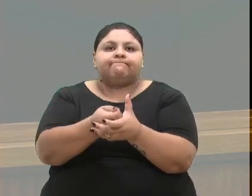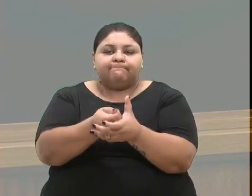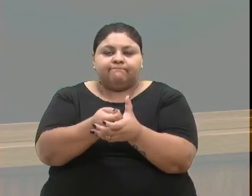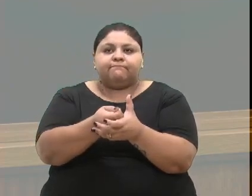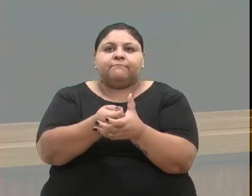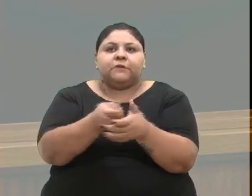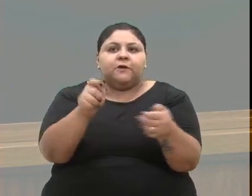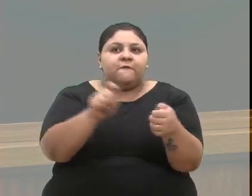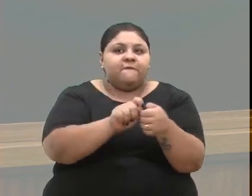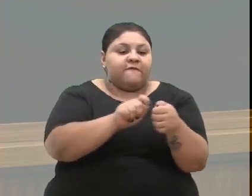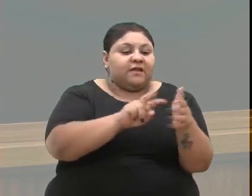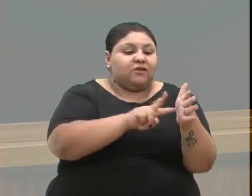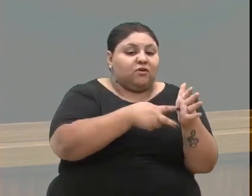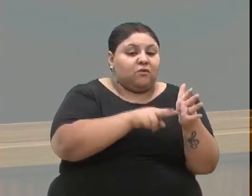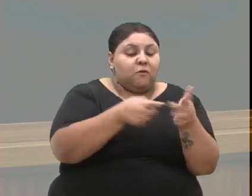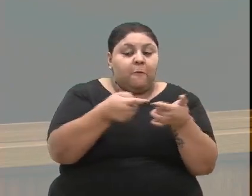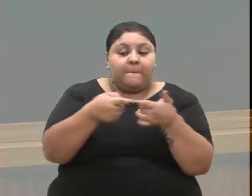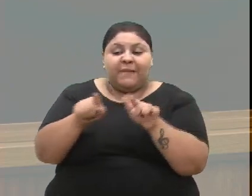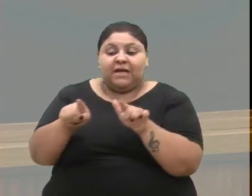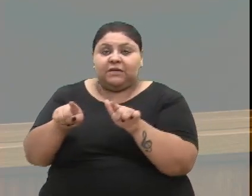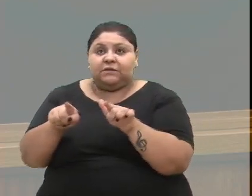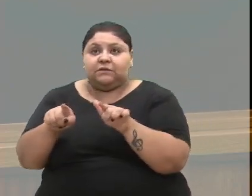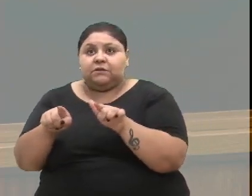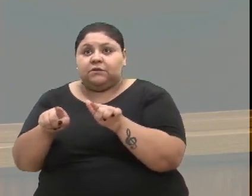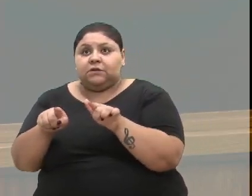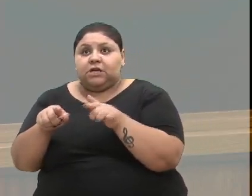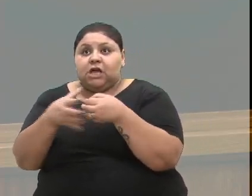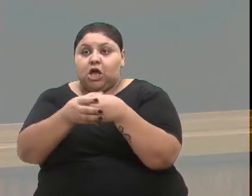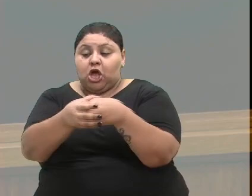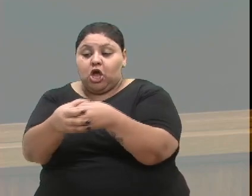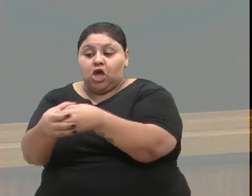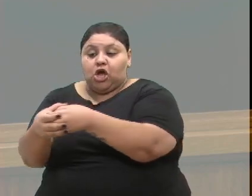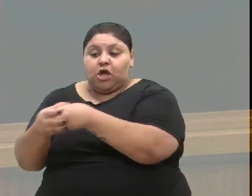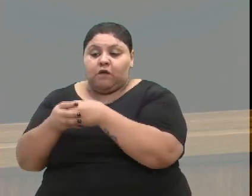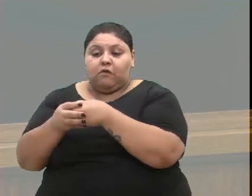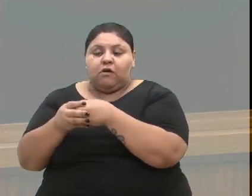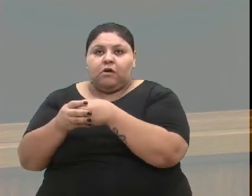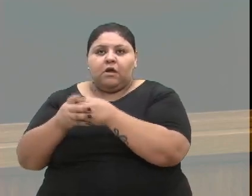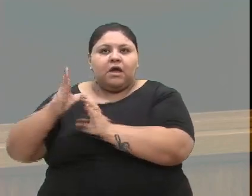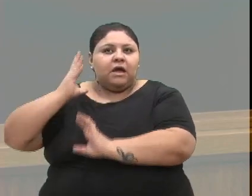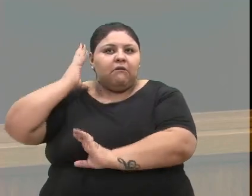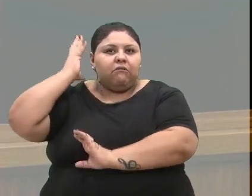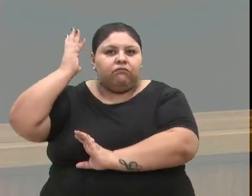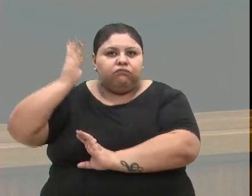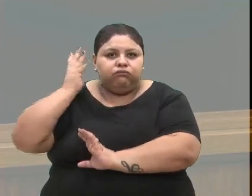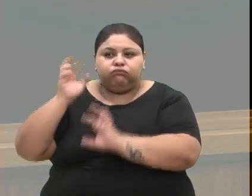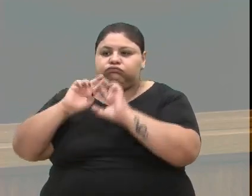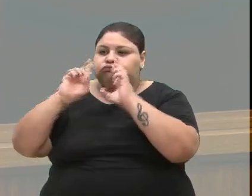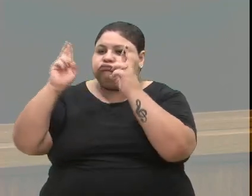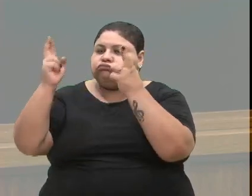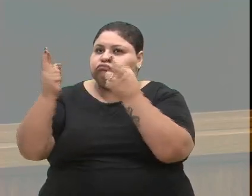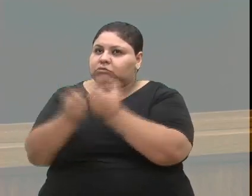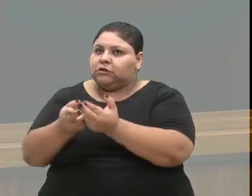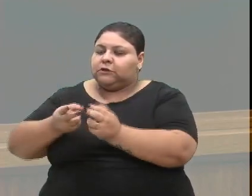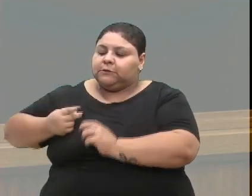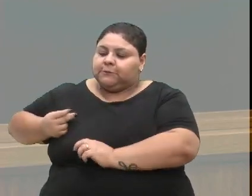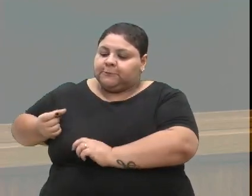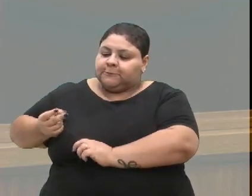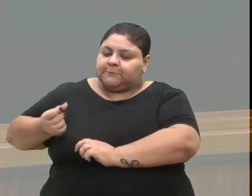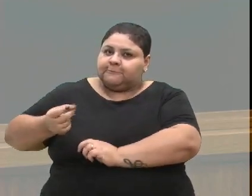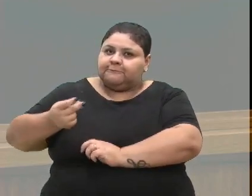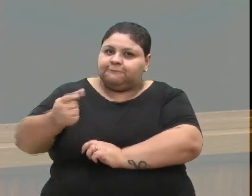sindicato, mas o sindicato é a categoria, as assembleias, foi tirada uma longa pauta,